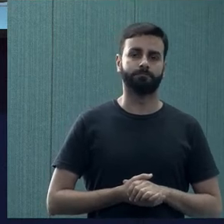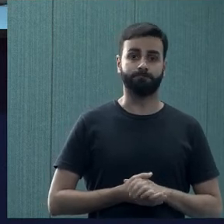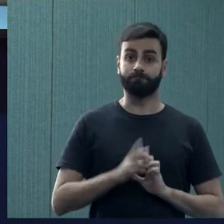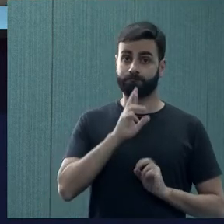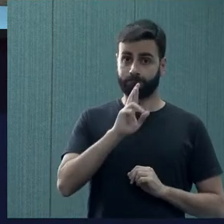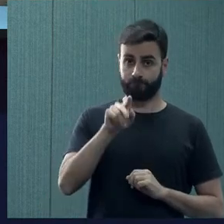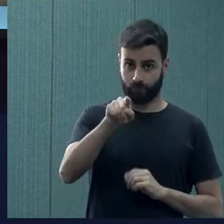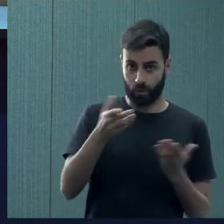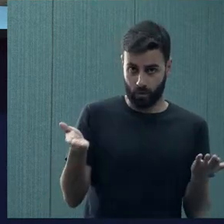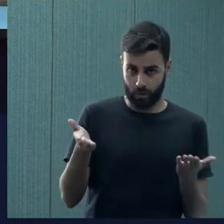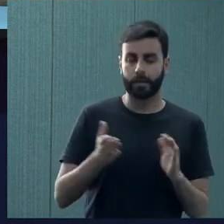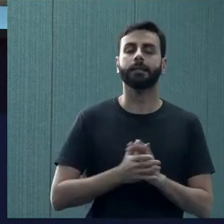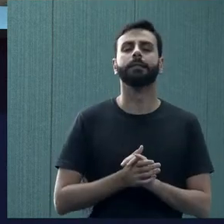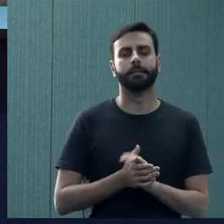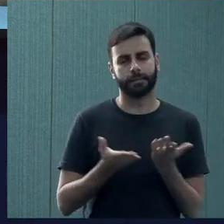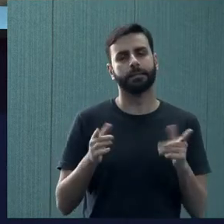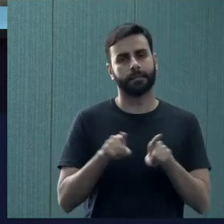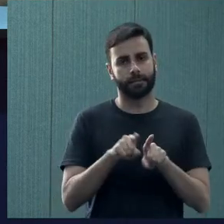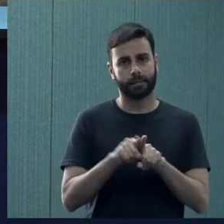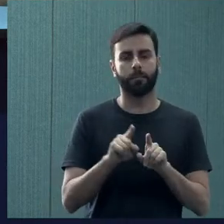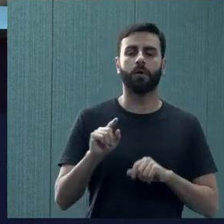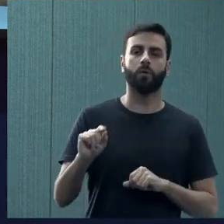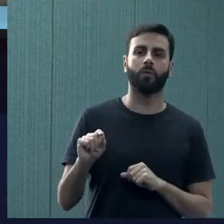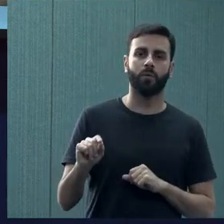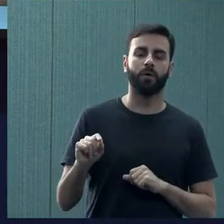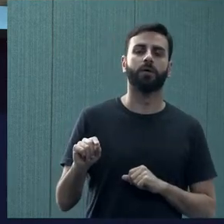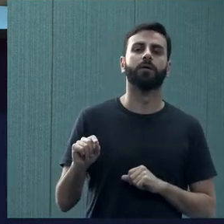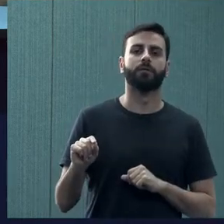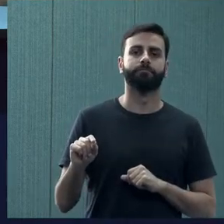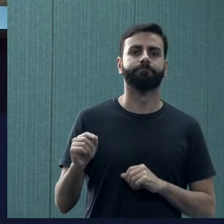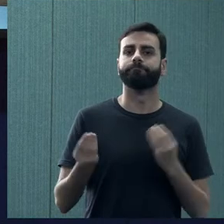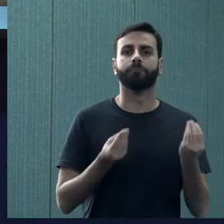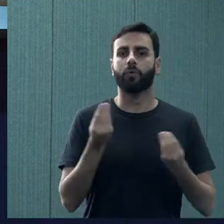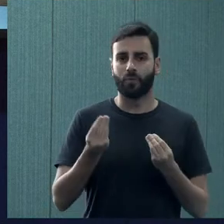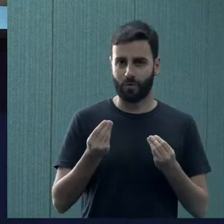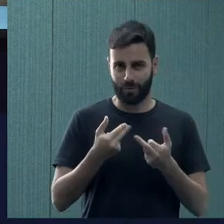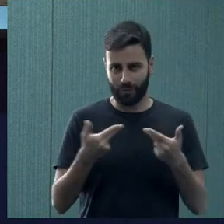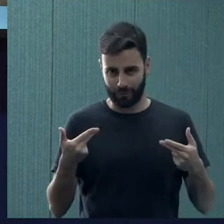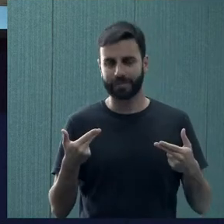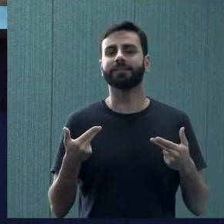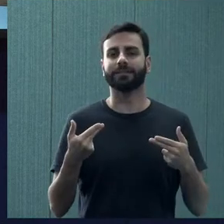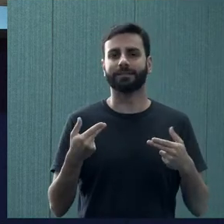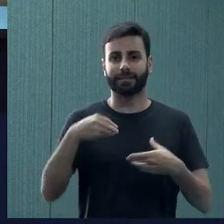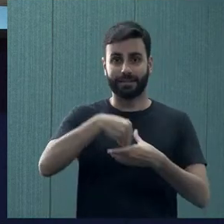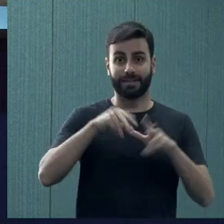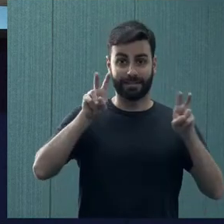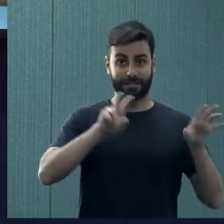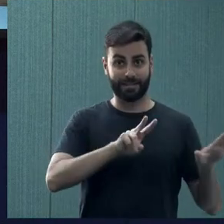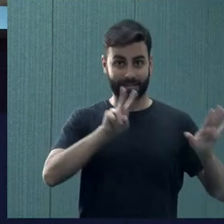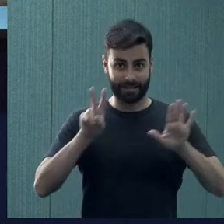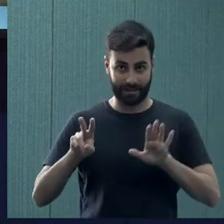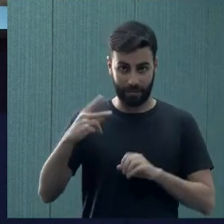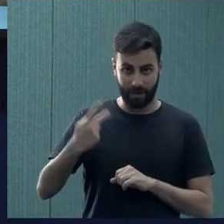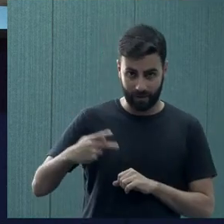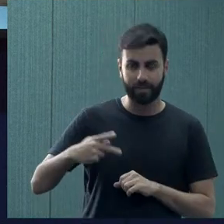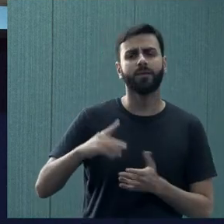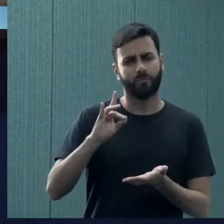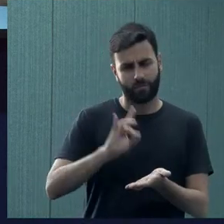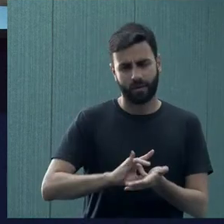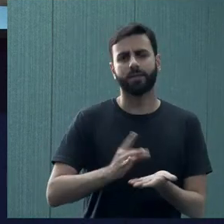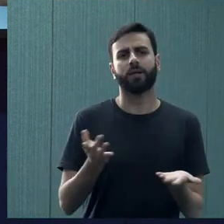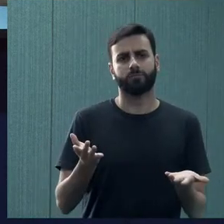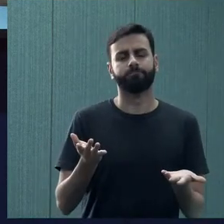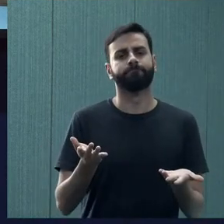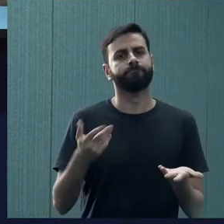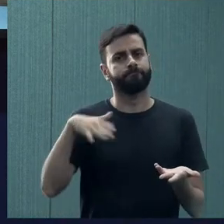Olília, até em relação à questão das próprias atividades da semana temática, a gente também reconhece que a